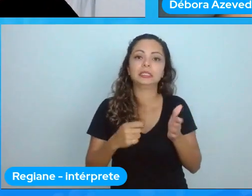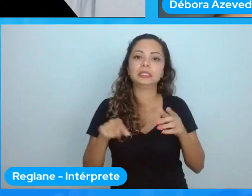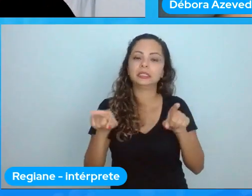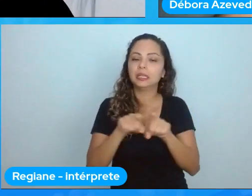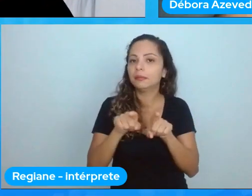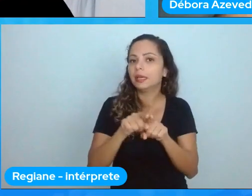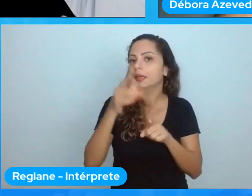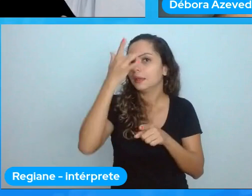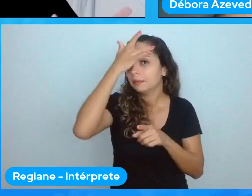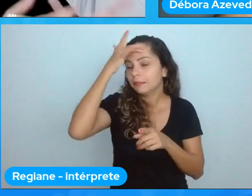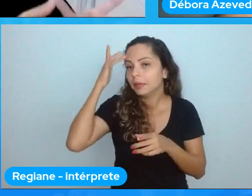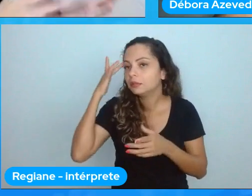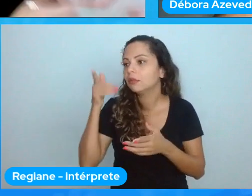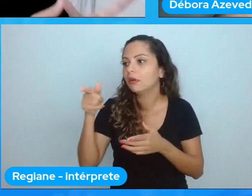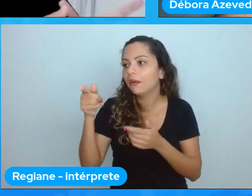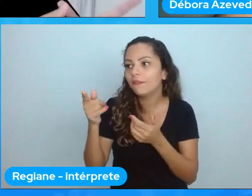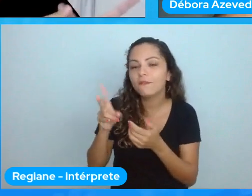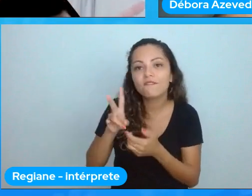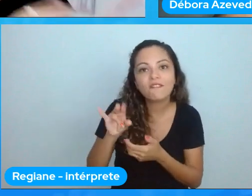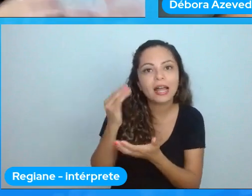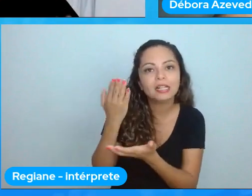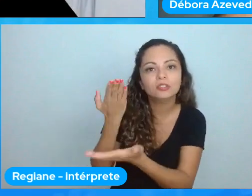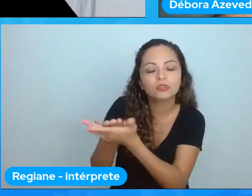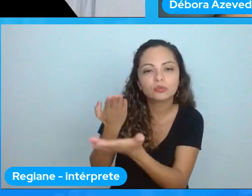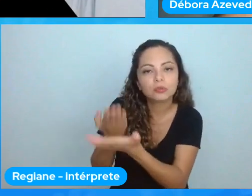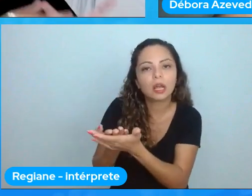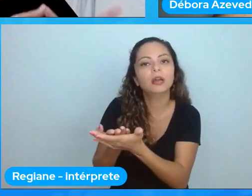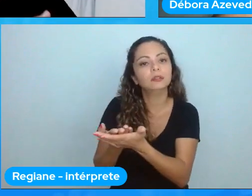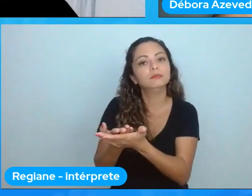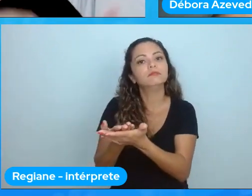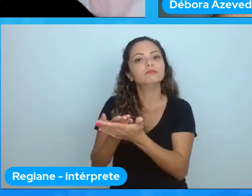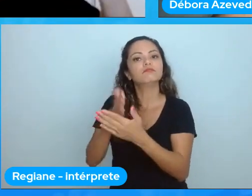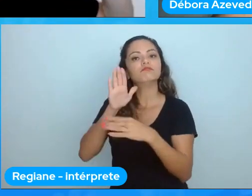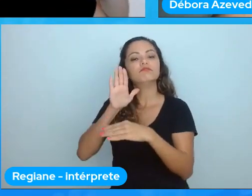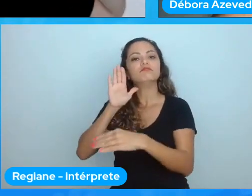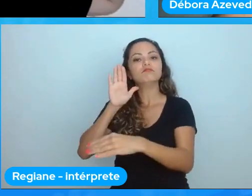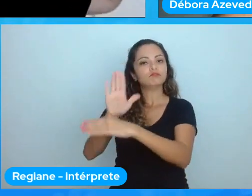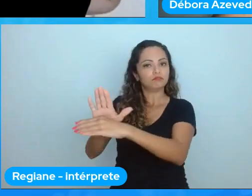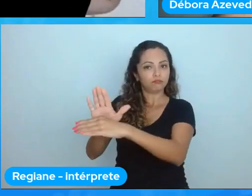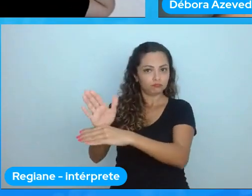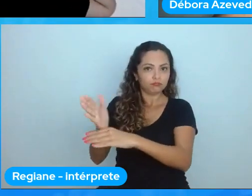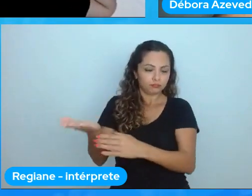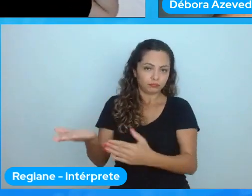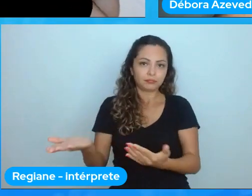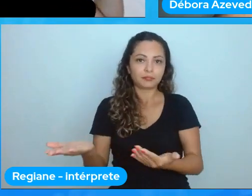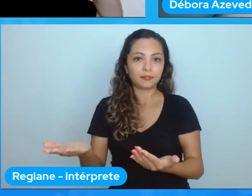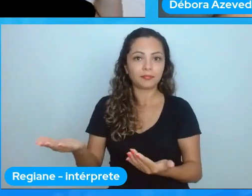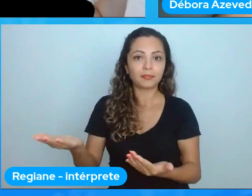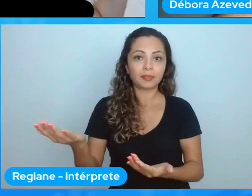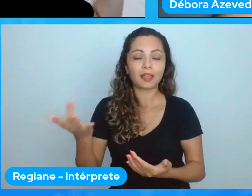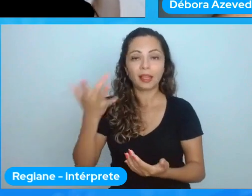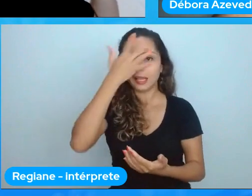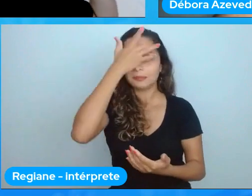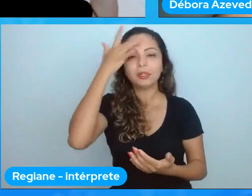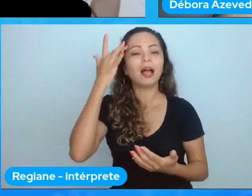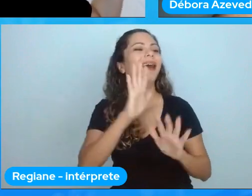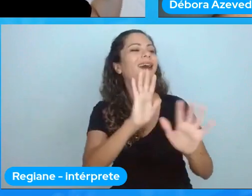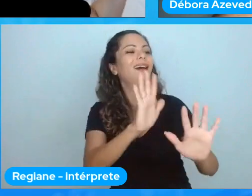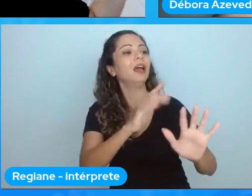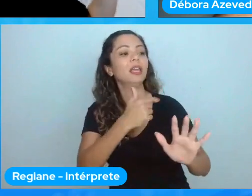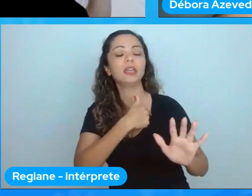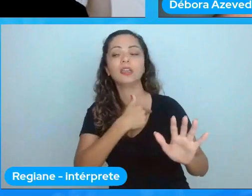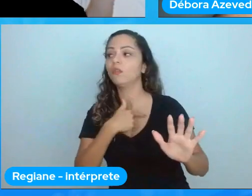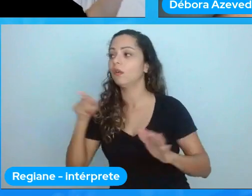quem for parar para estudar porque nem todo mundo vai ter condições de falar assim vou sair do meu emprego e vou participar do treinamento dessa empresa